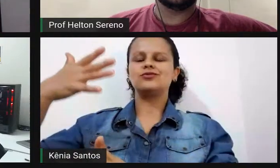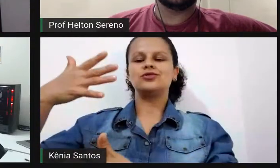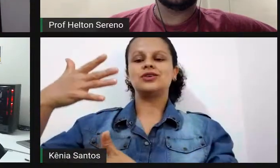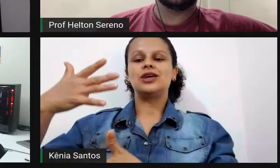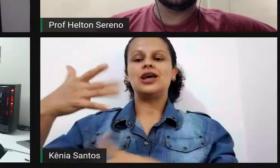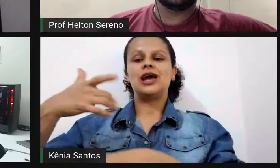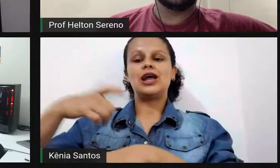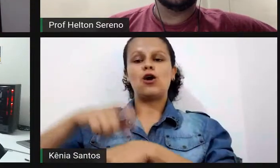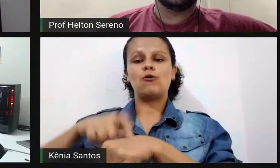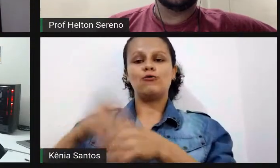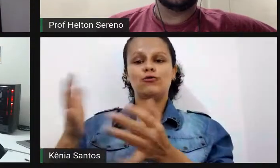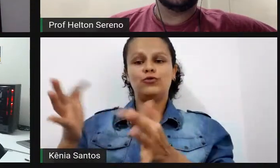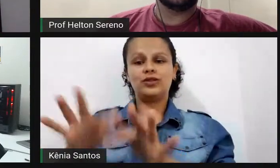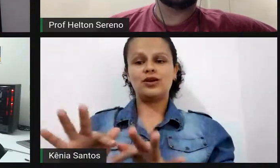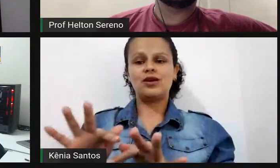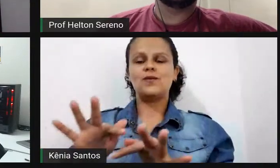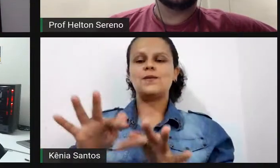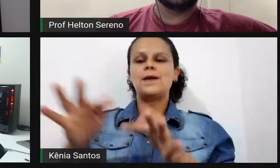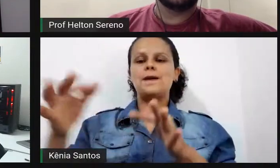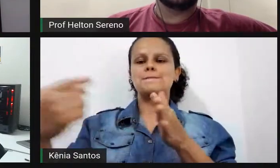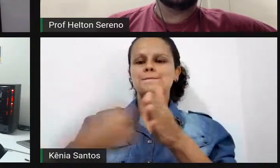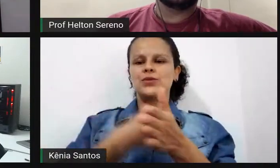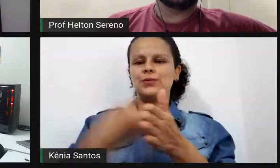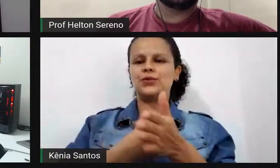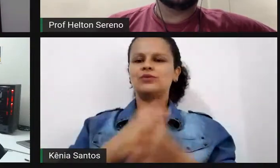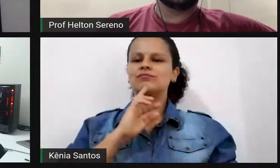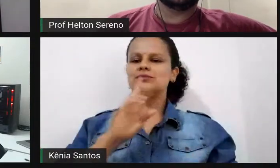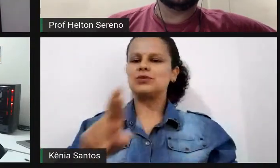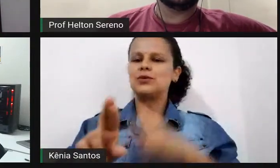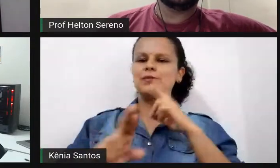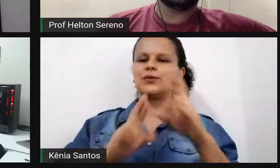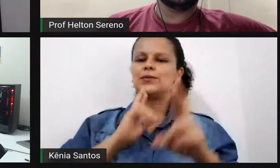responde aí essas perguntas. Tá bom? Muito obrigada.